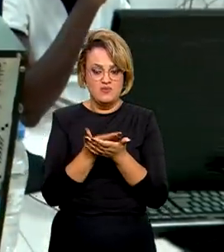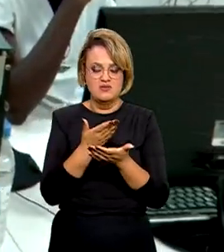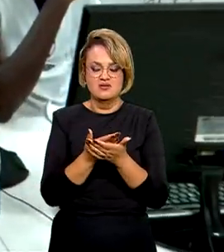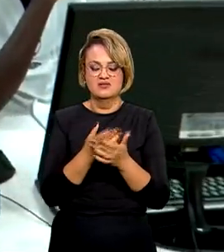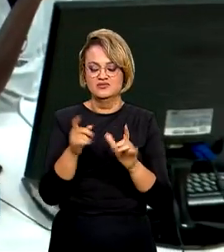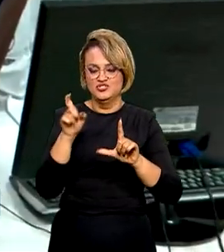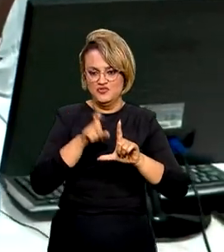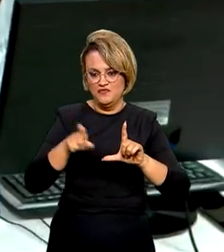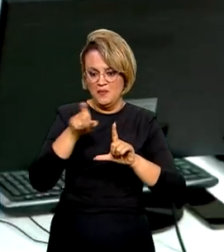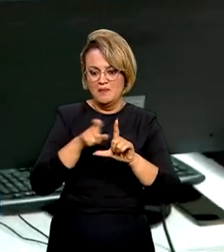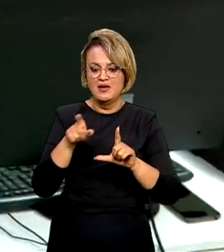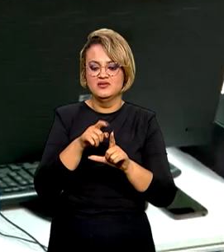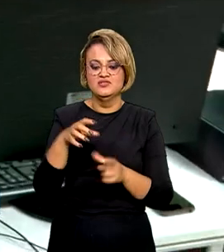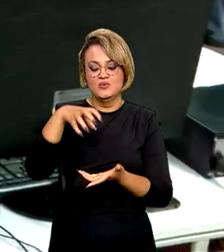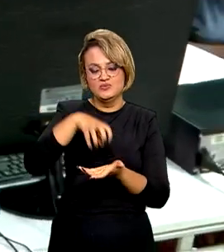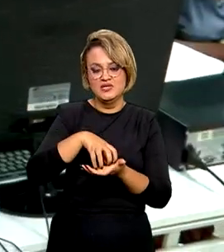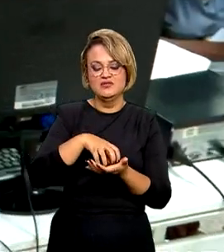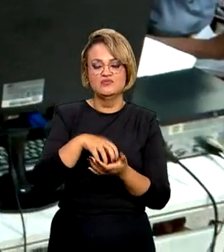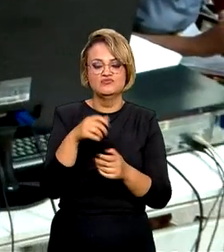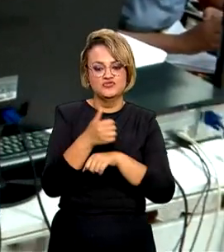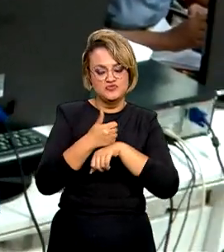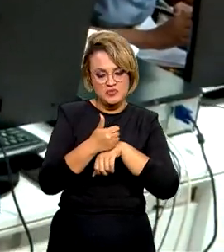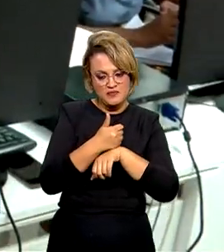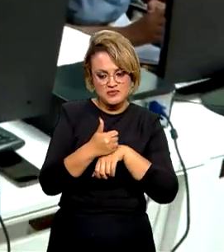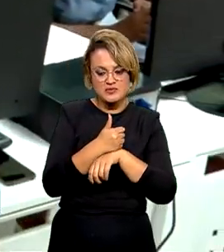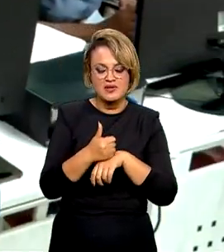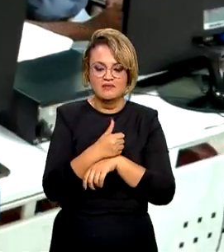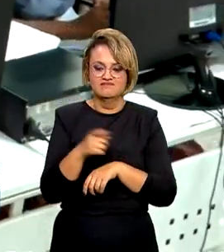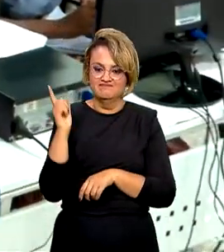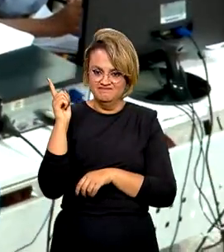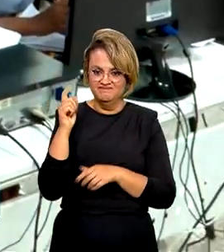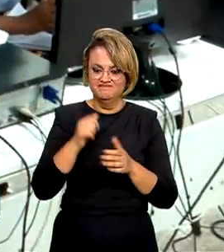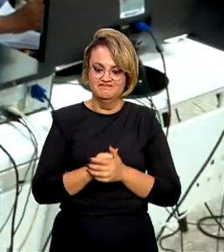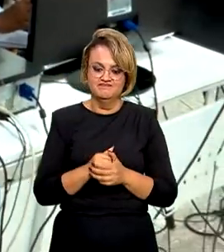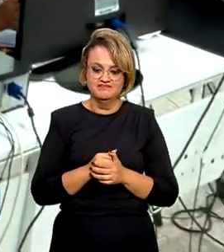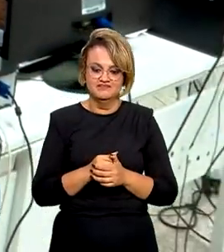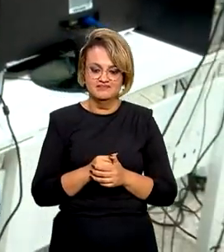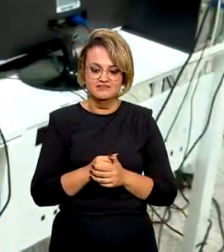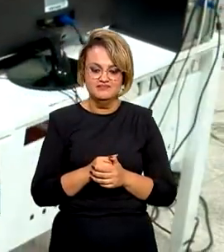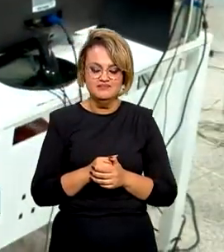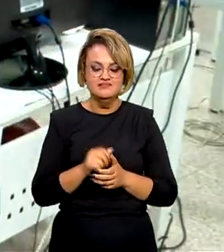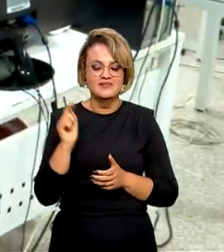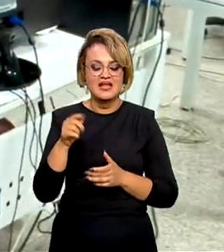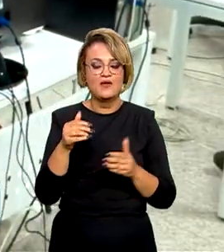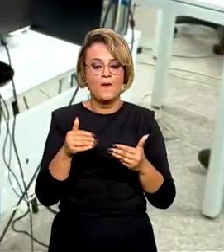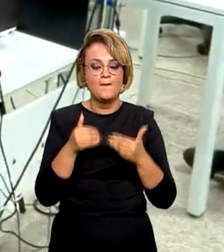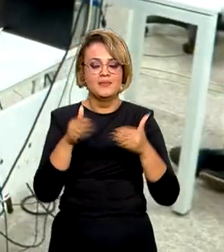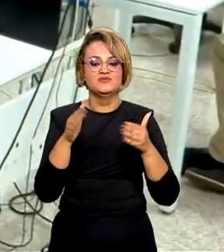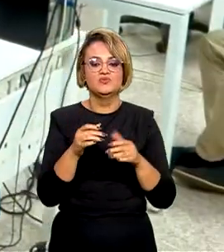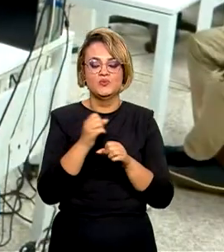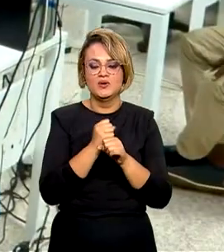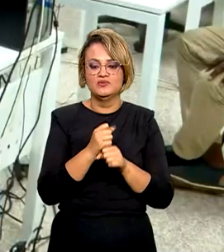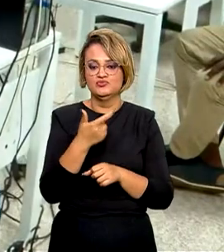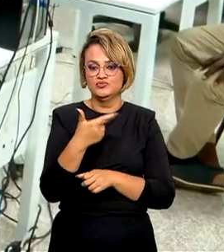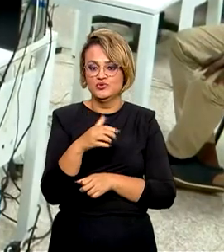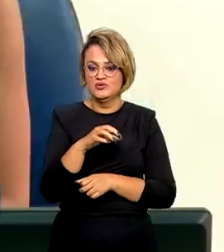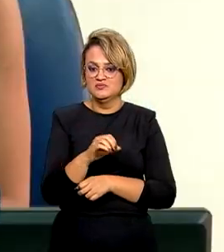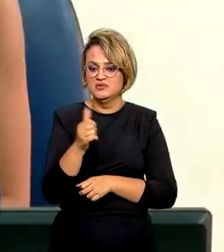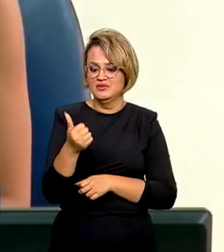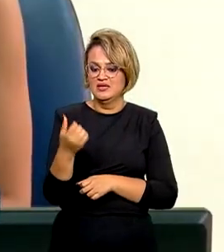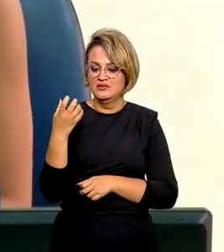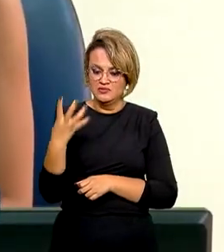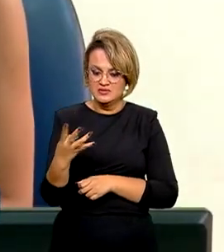fazem parte do Centro de Formação Profissional Brasil e São Tomé e Príncipe, que foi inaugurado em 2014.